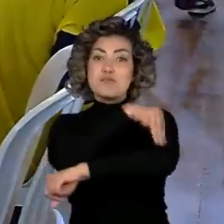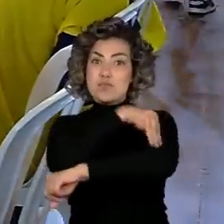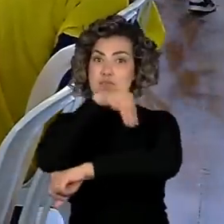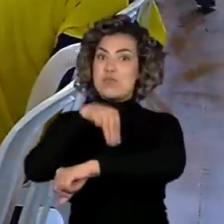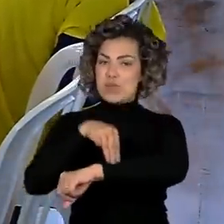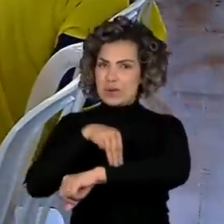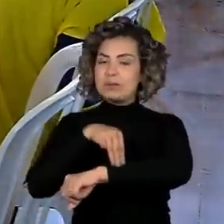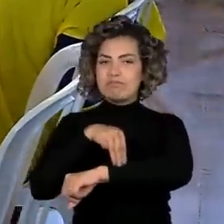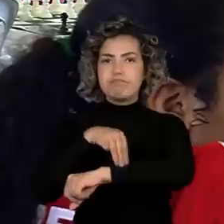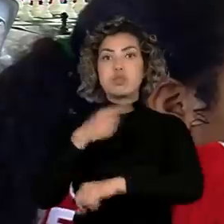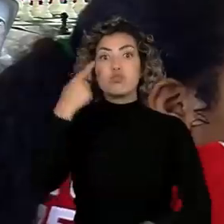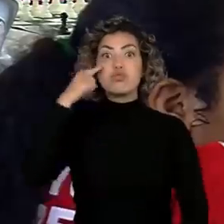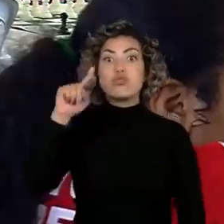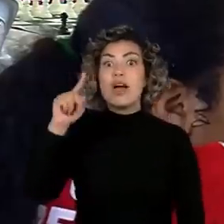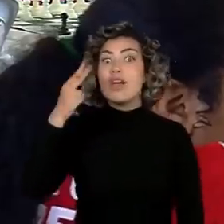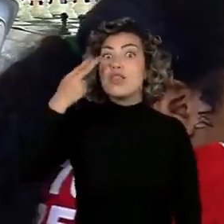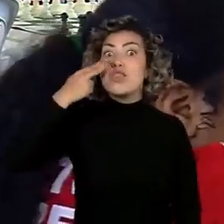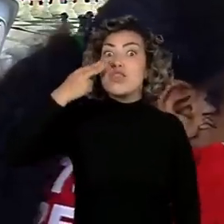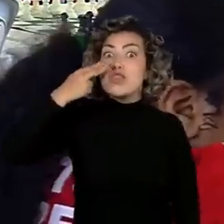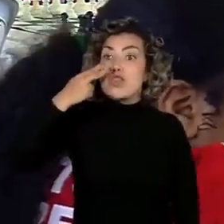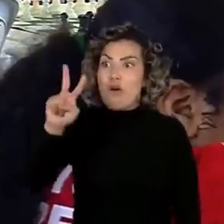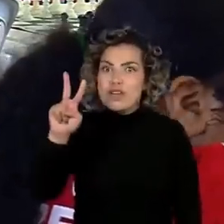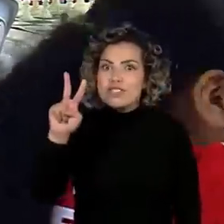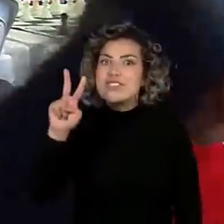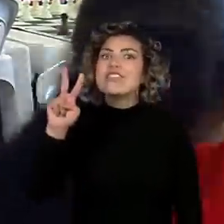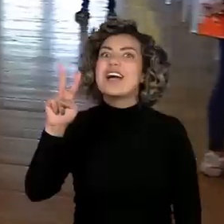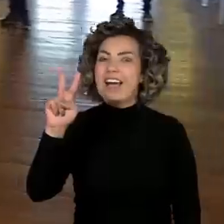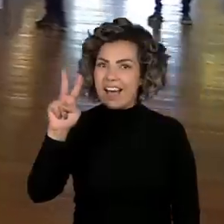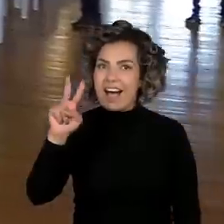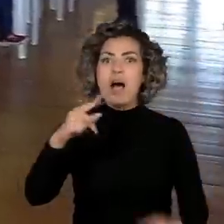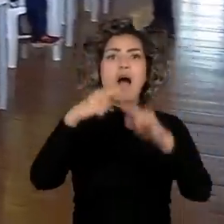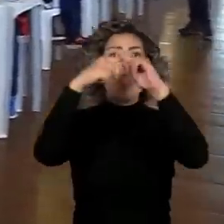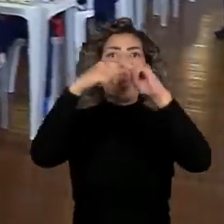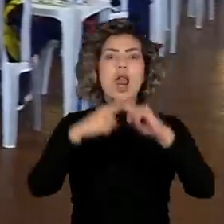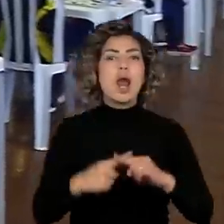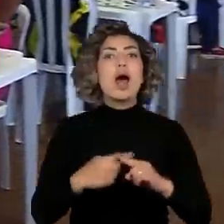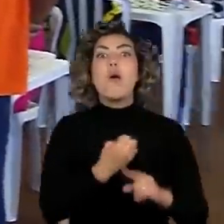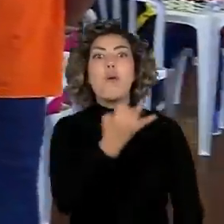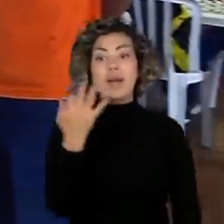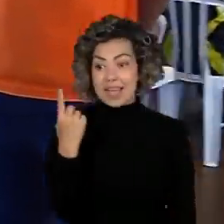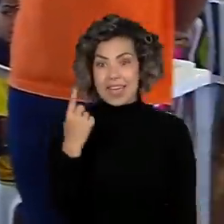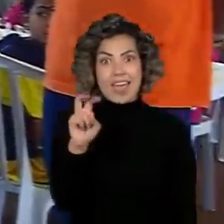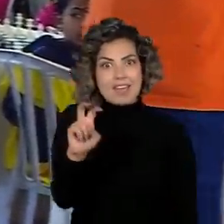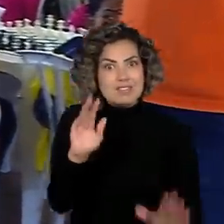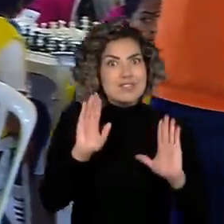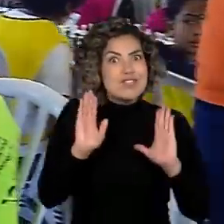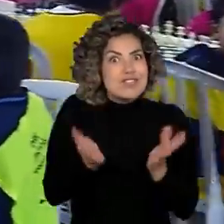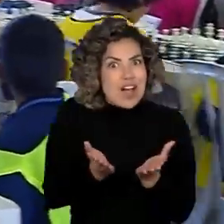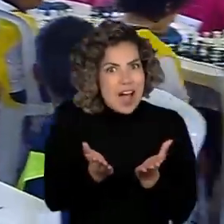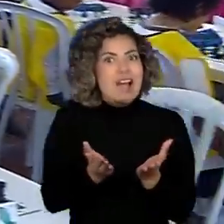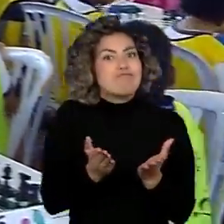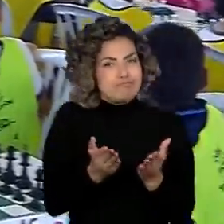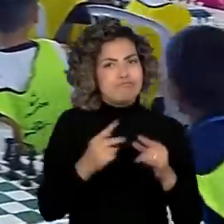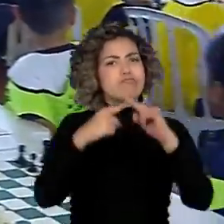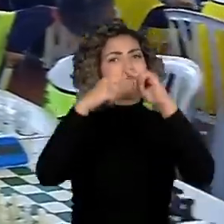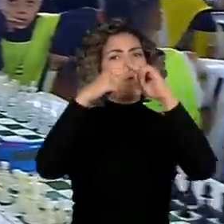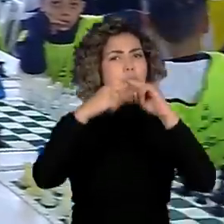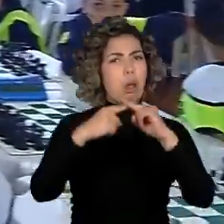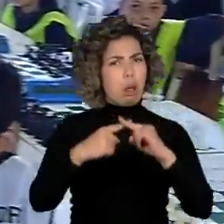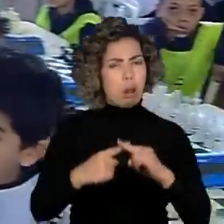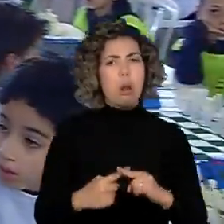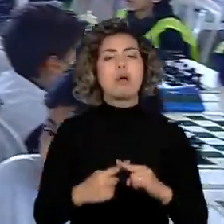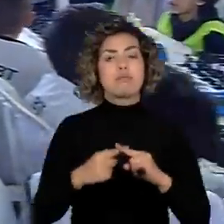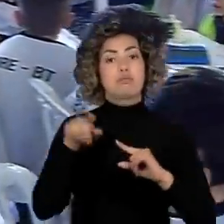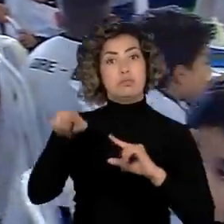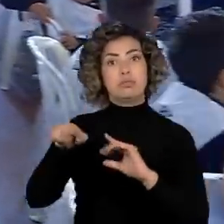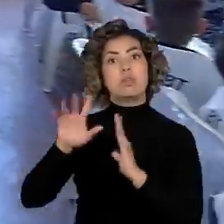Durante dois dias seguidos, acontece a 15ª Final Municipal de Xadrez por Equipes, organizada pela